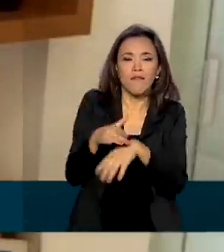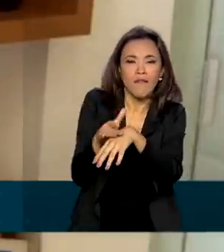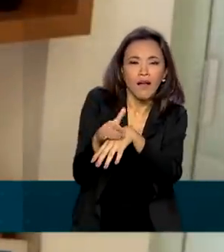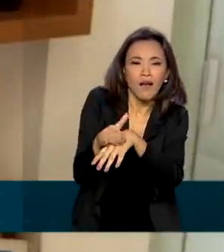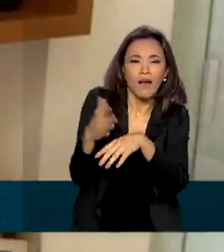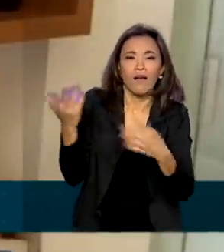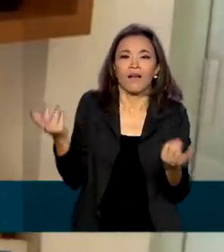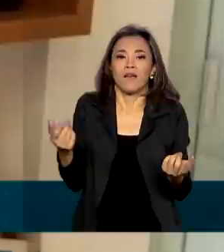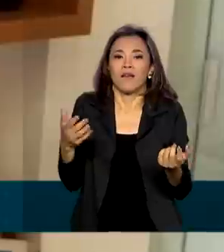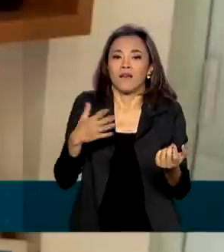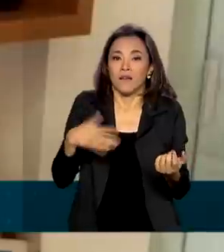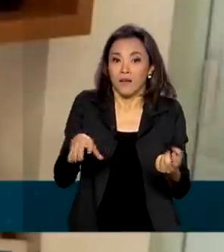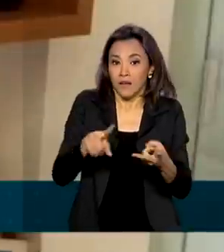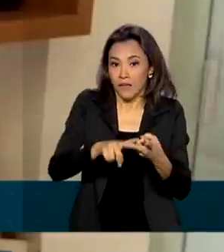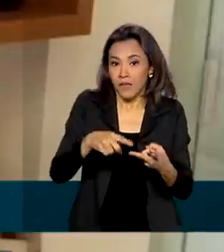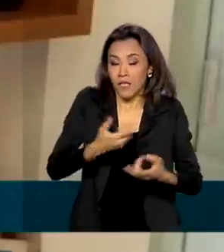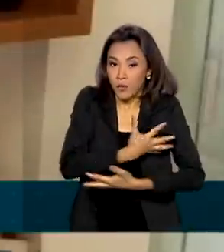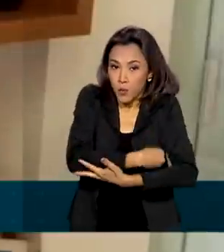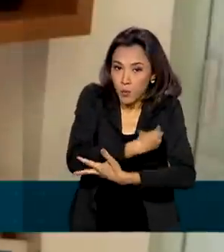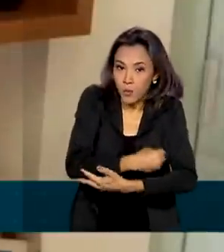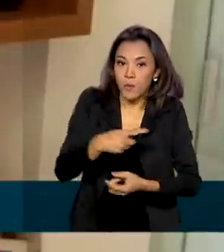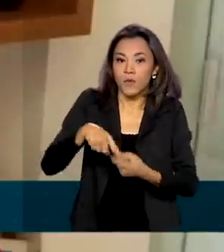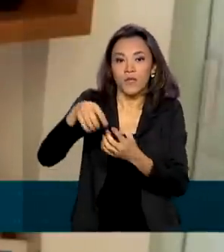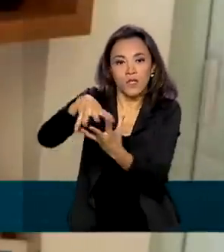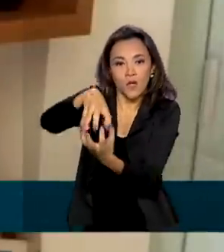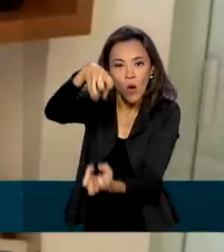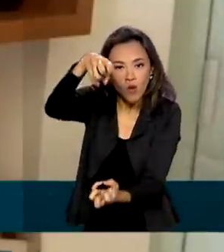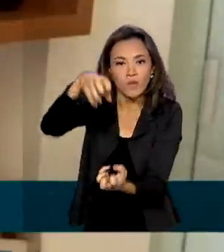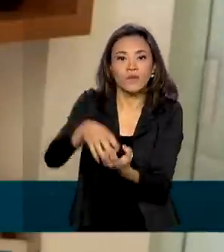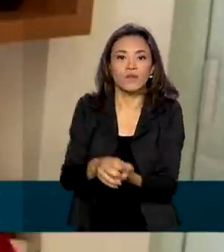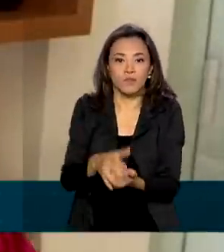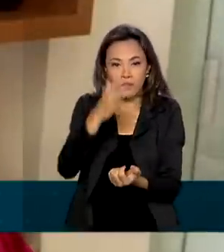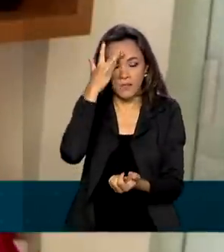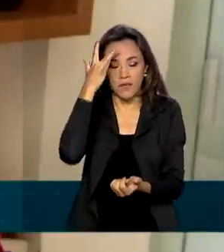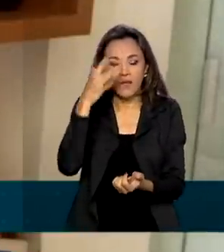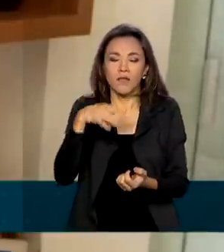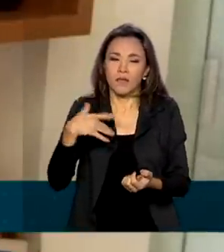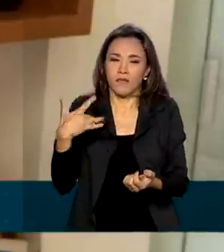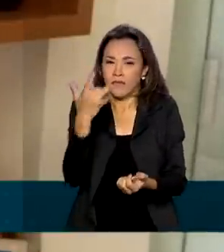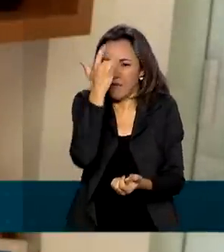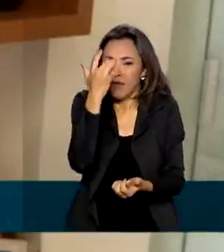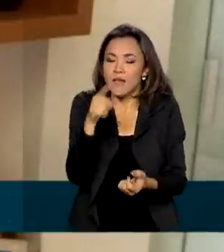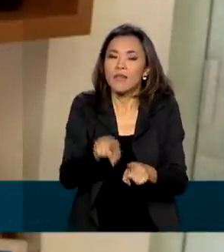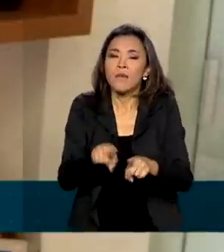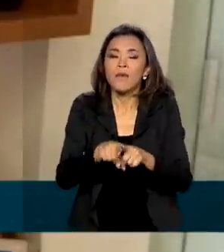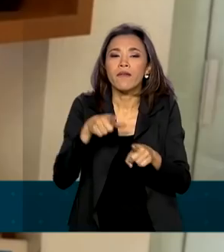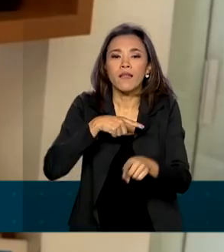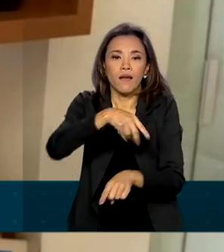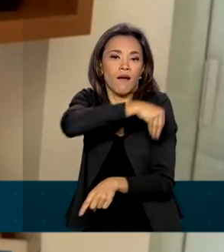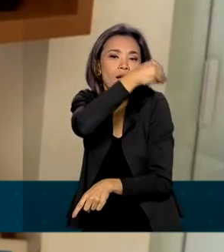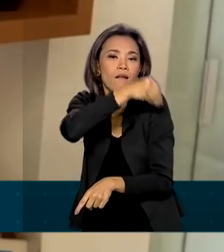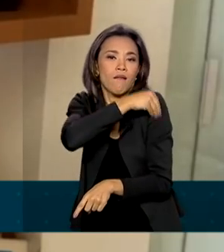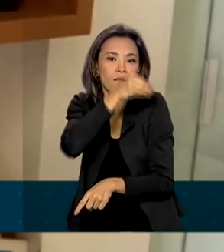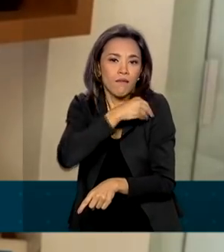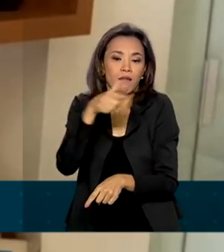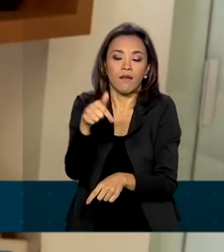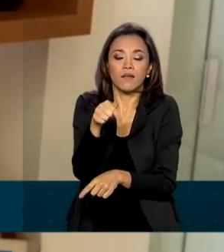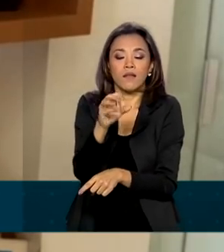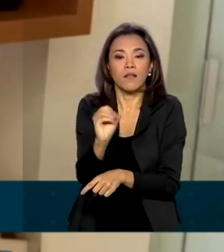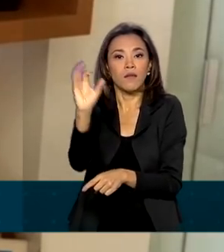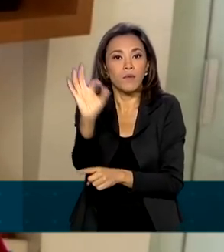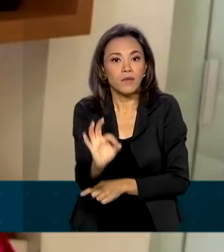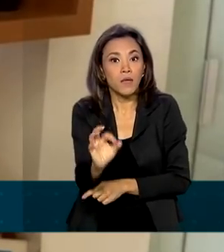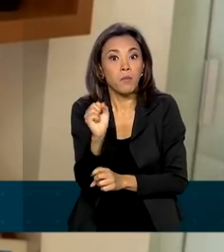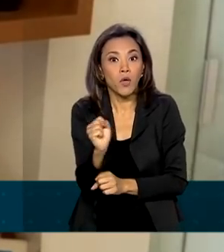gestantes, lactantes e idosos. E os candidatos vão ter álcool 70% à disposição e